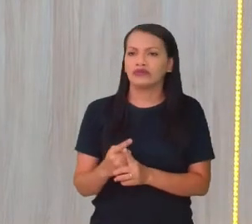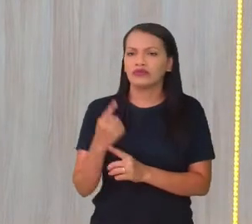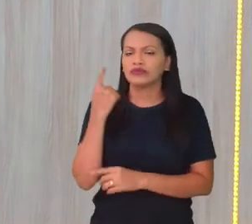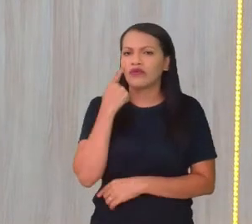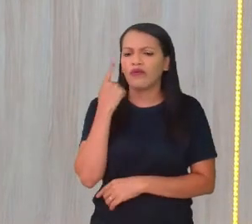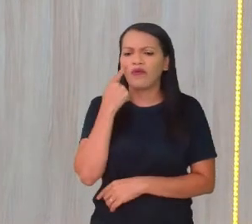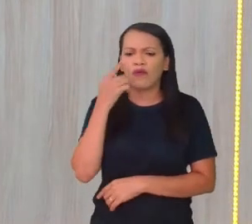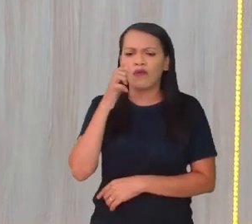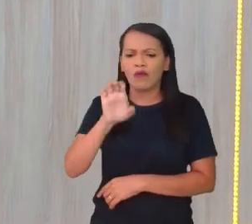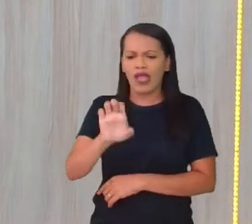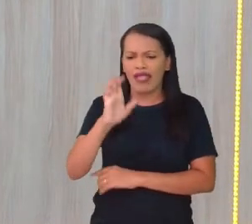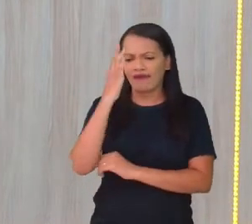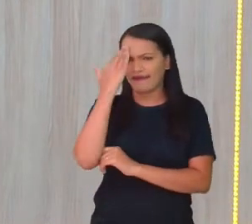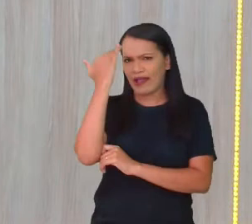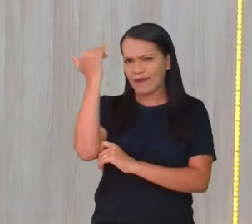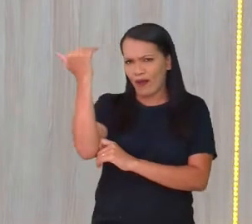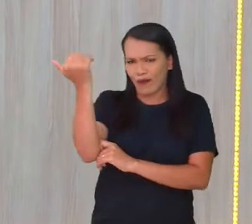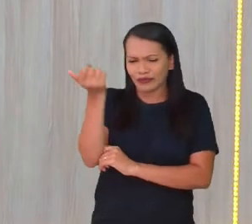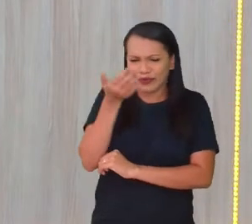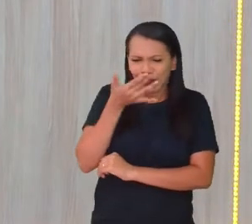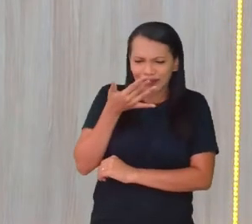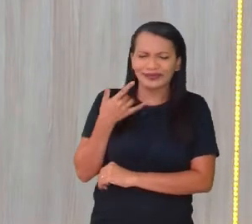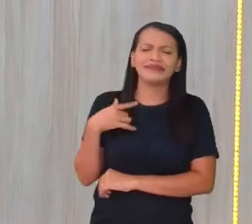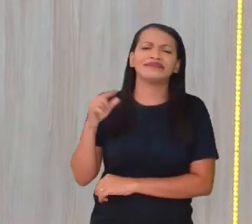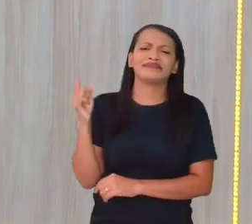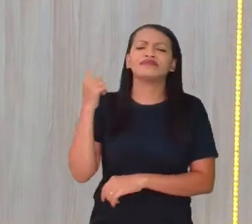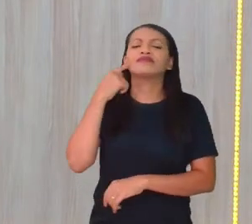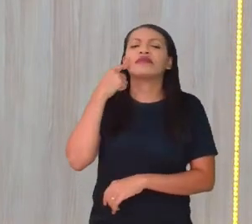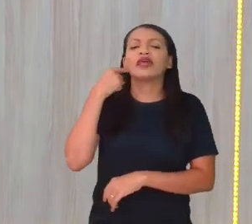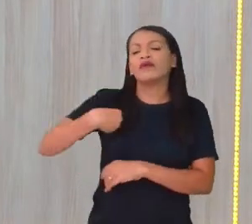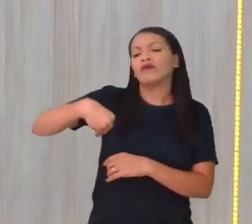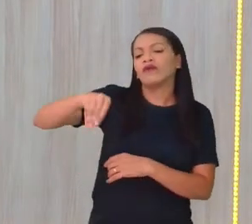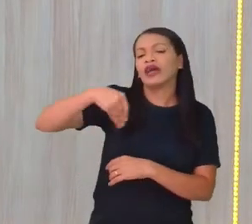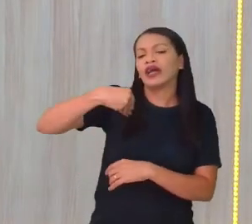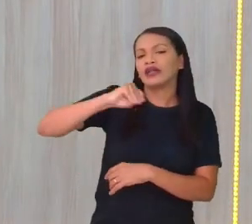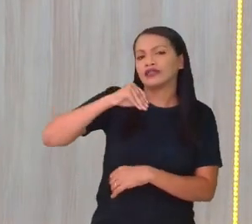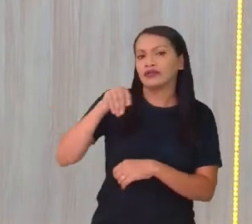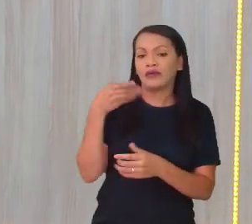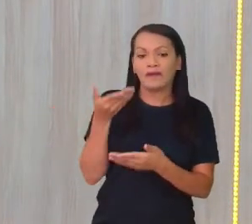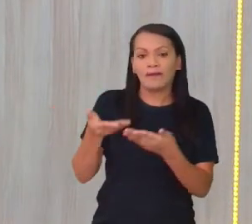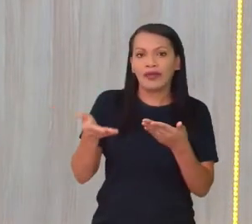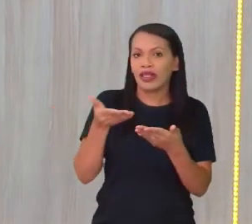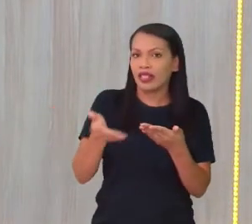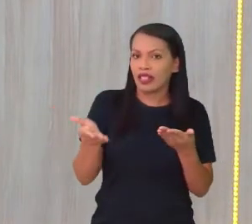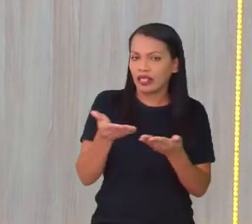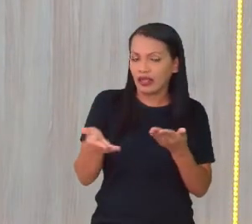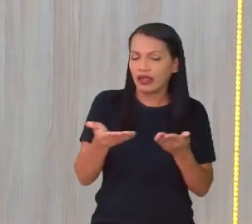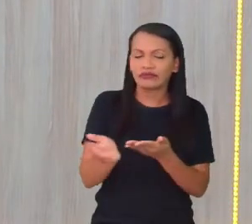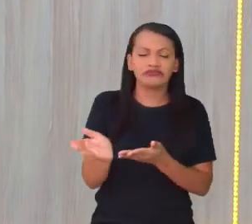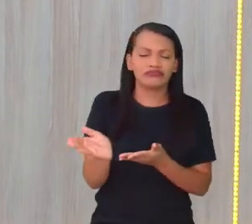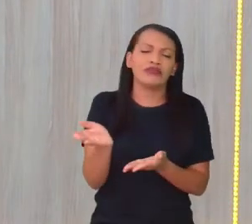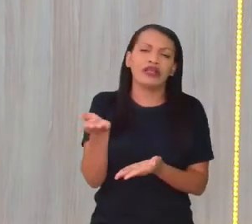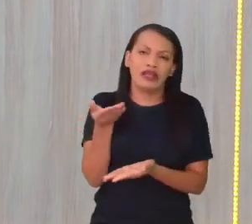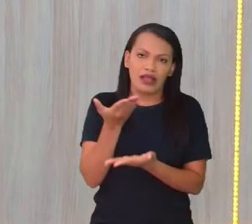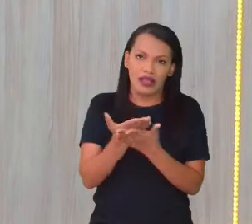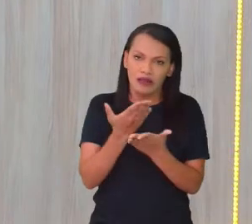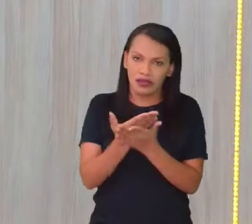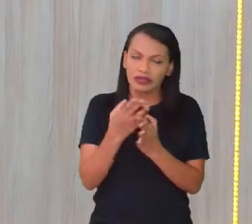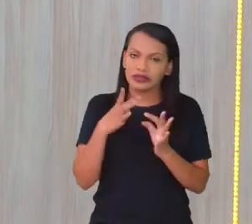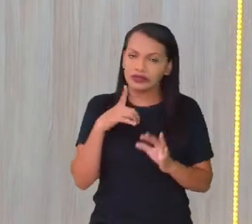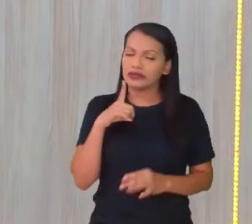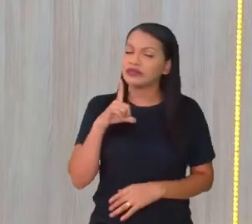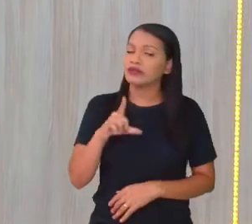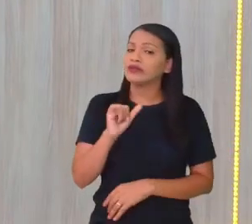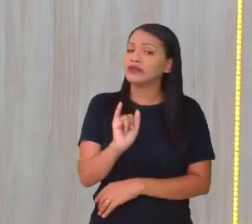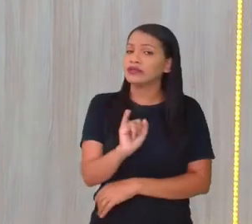colorido. Aí se inscreve, ativa o sininho, para não perder nenhuma aula que fica disponível lá, porque